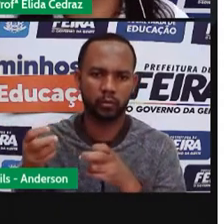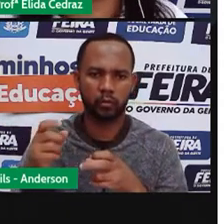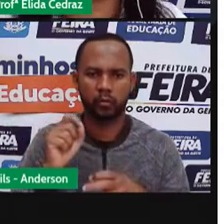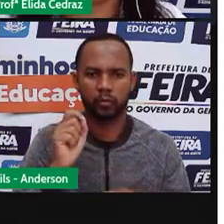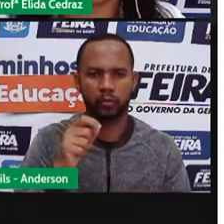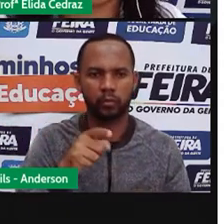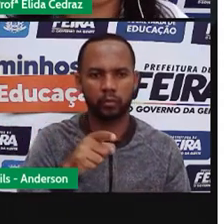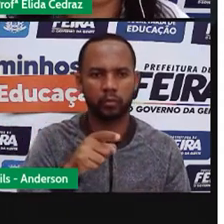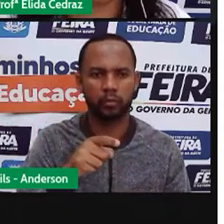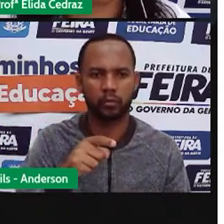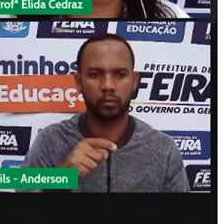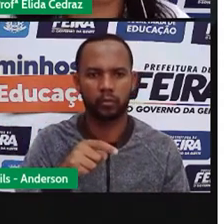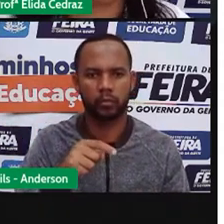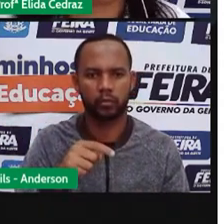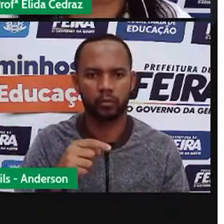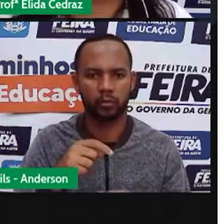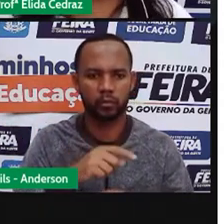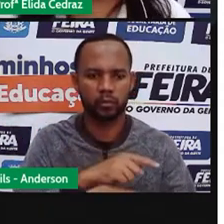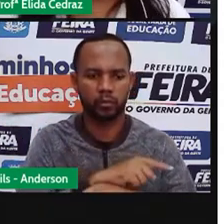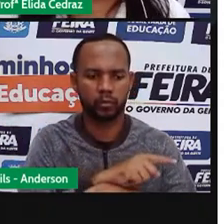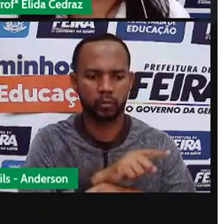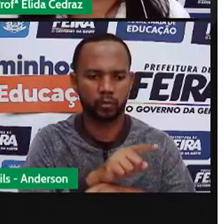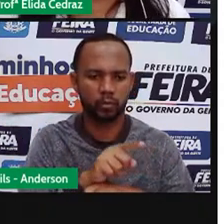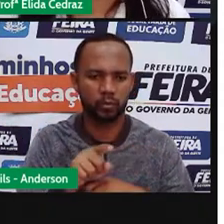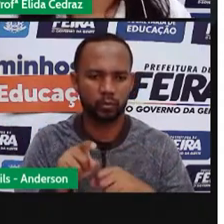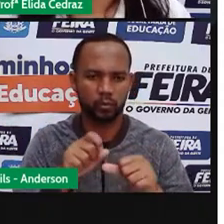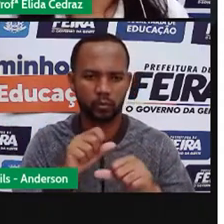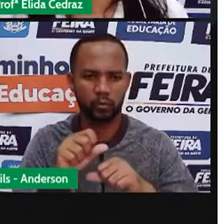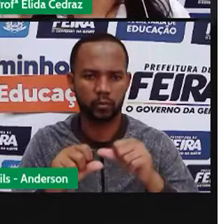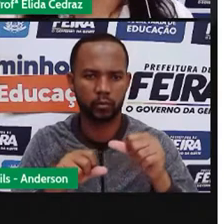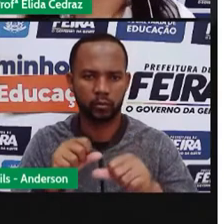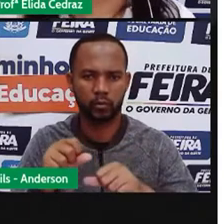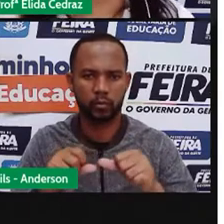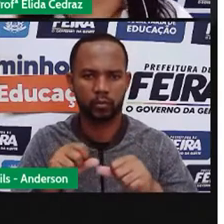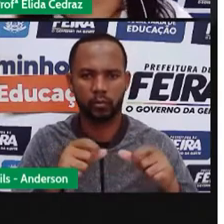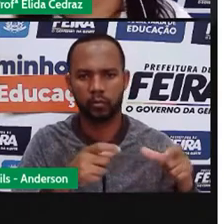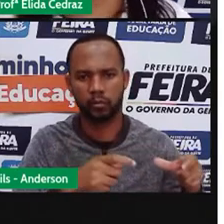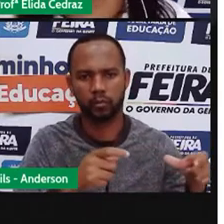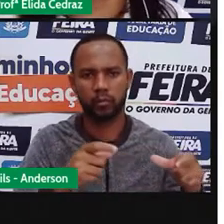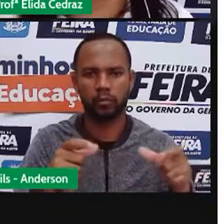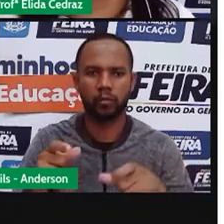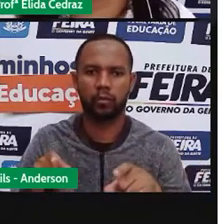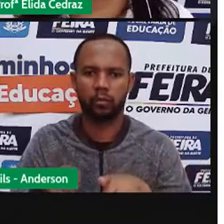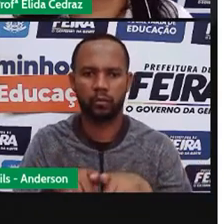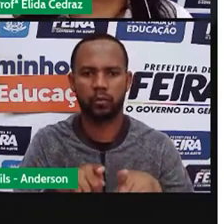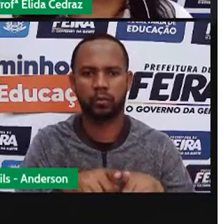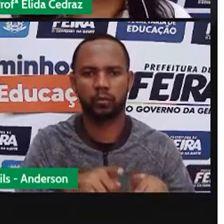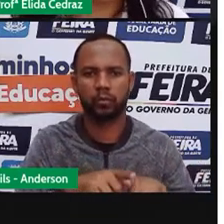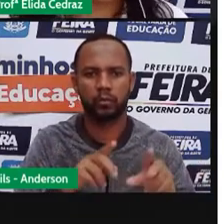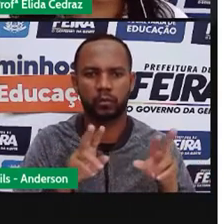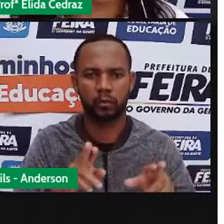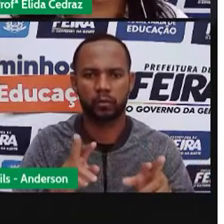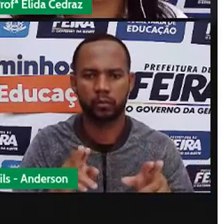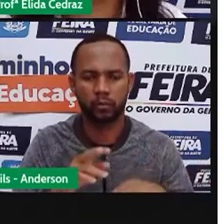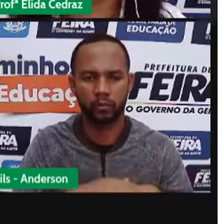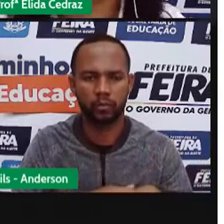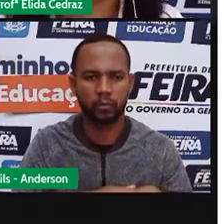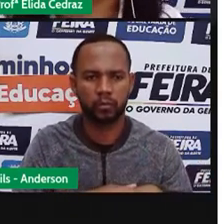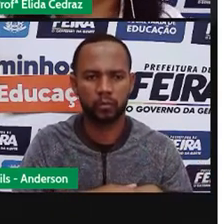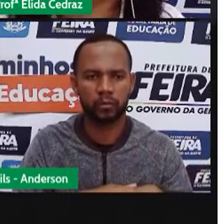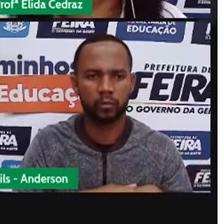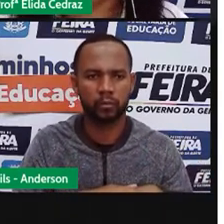sombra estaria mudando de posição. Da mesma forma que com a luz solar,